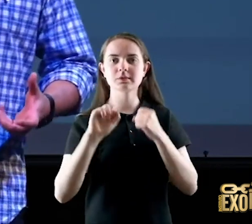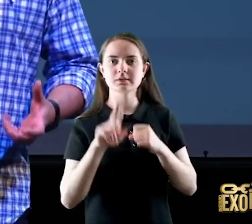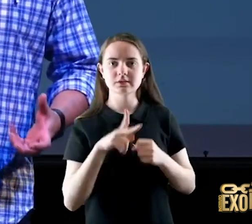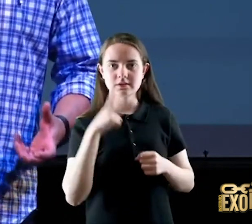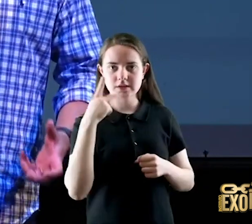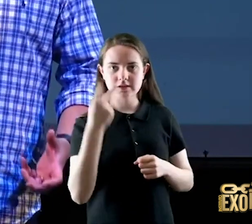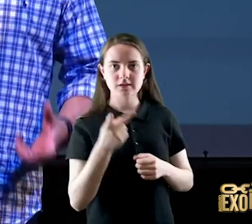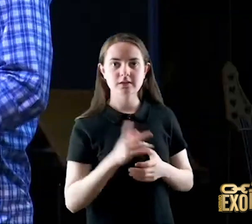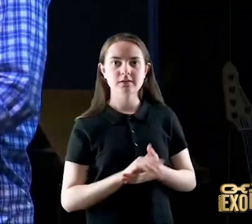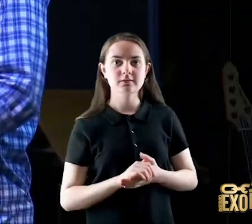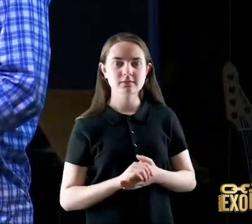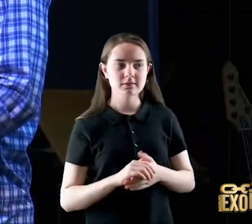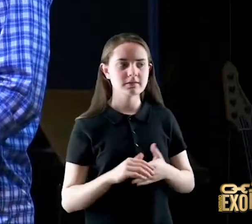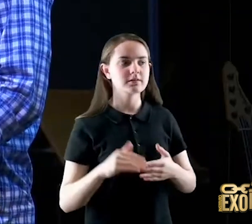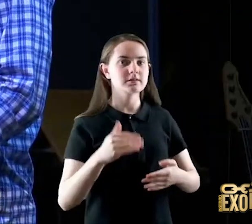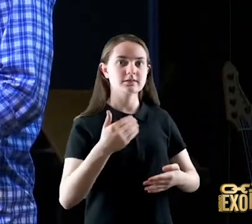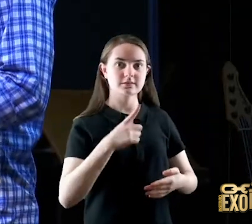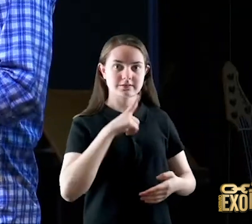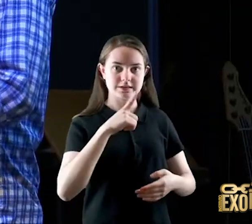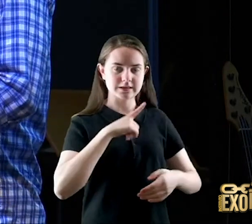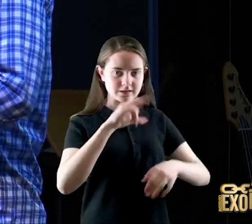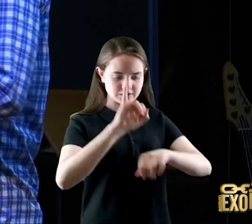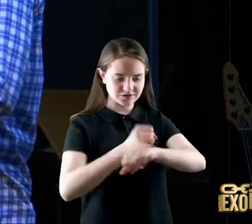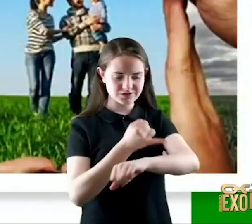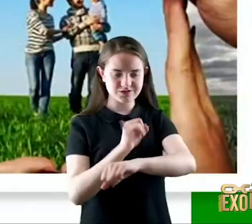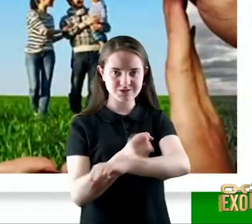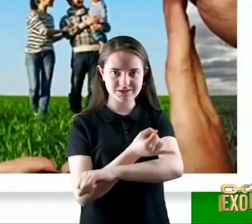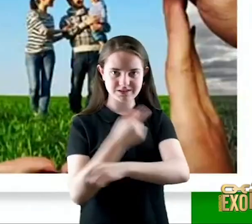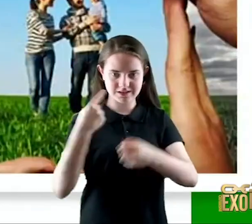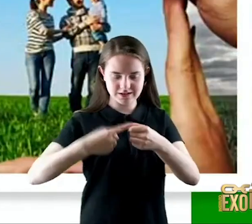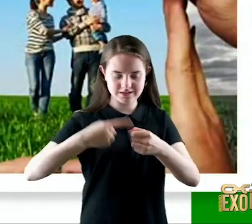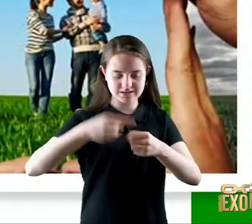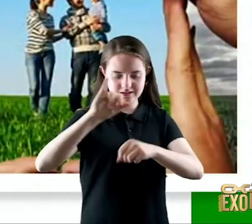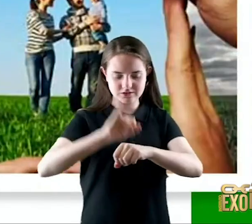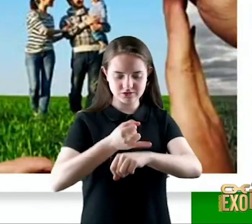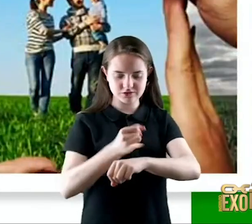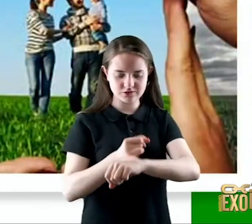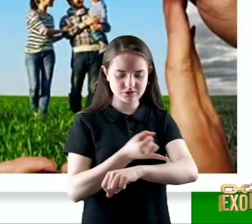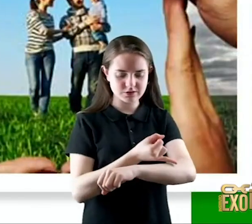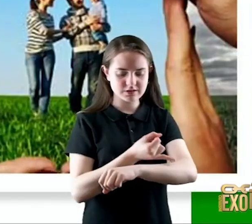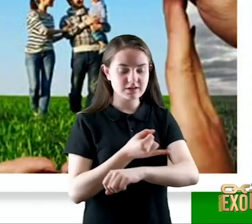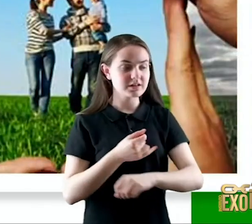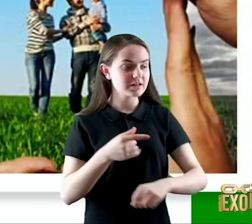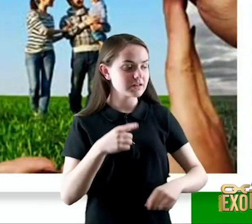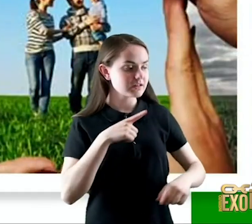assim o Senhor está em volta do seu povo, desde agora e para sempre em volta